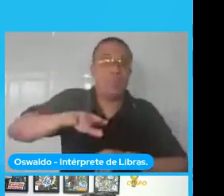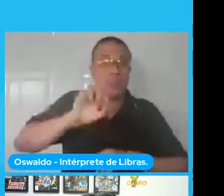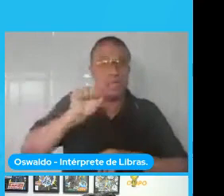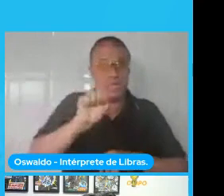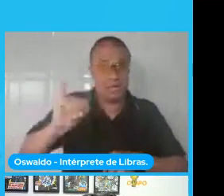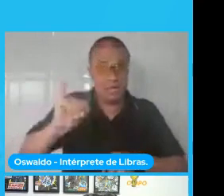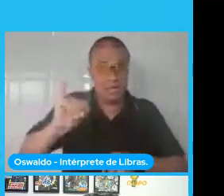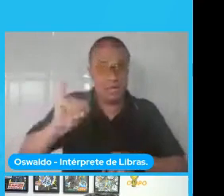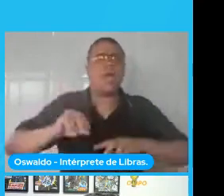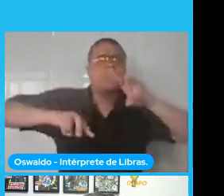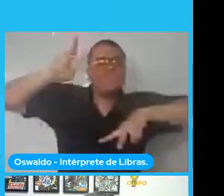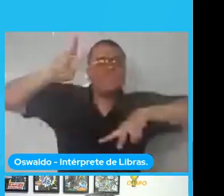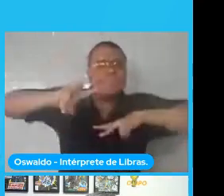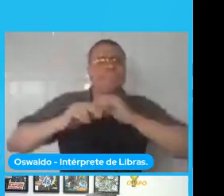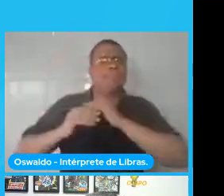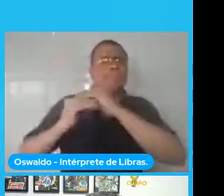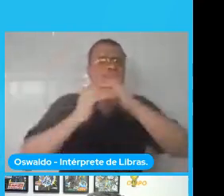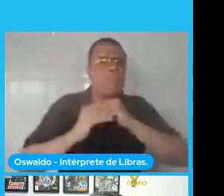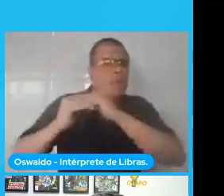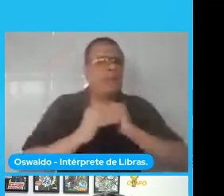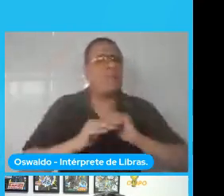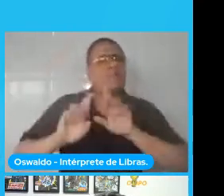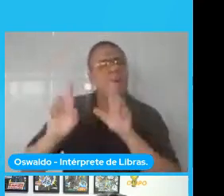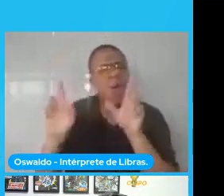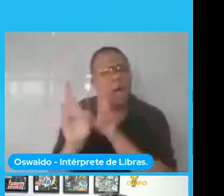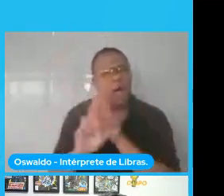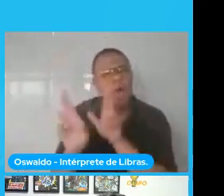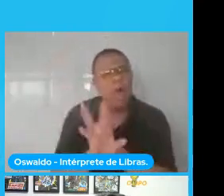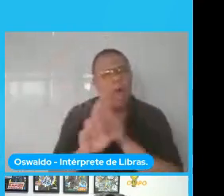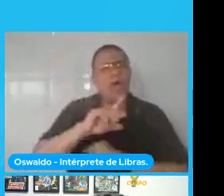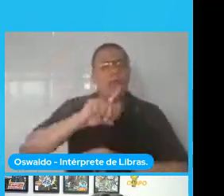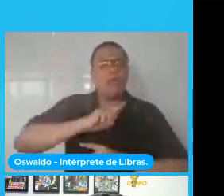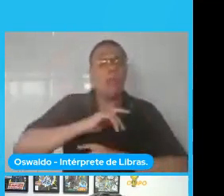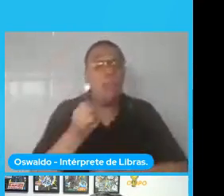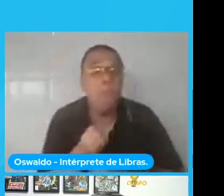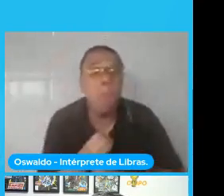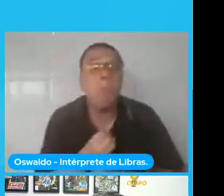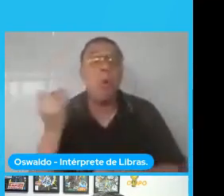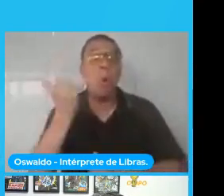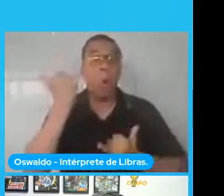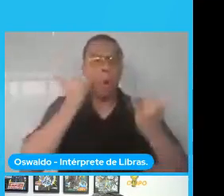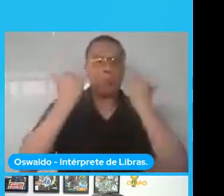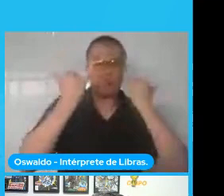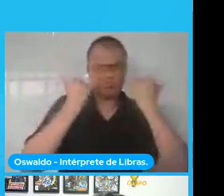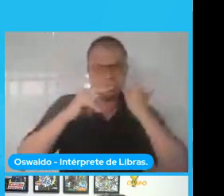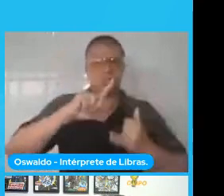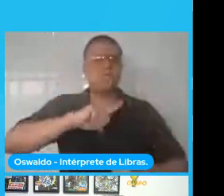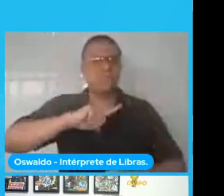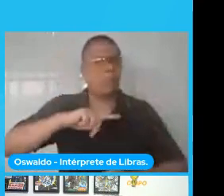correlações em uma grande quantidade de informações. Então, imagina que a gente tenha